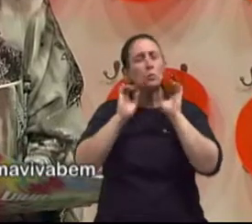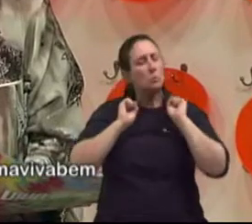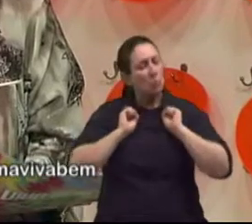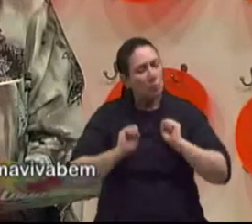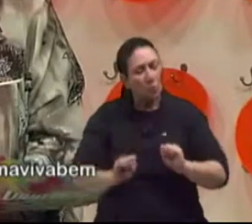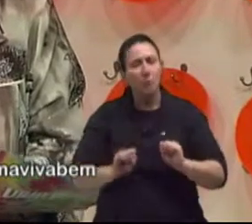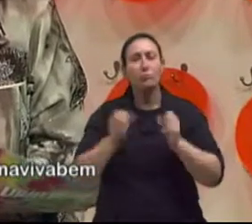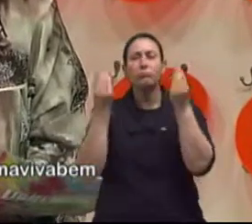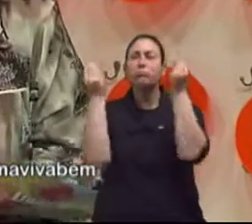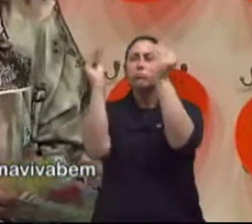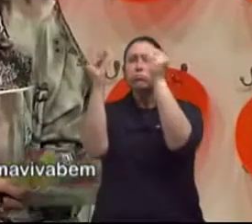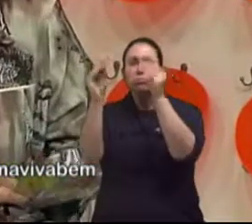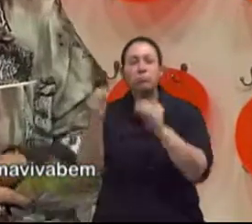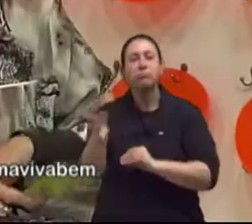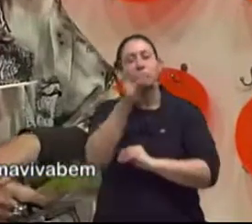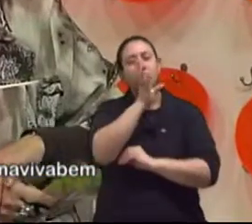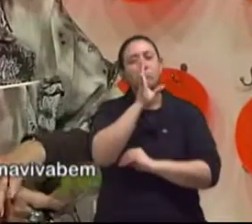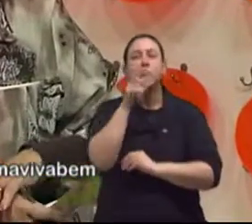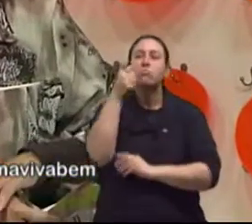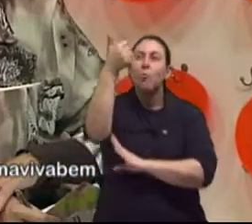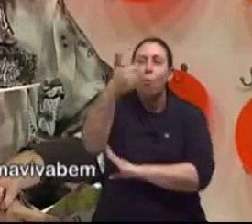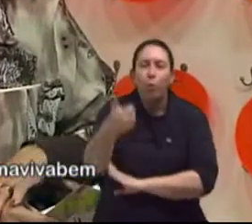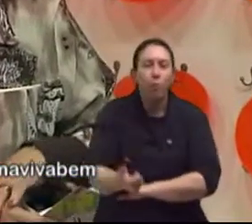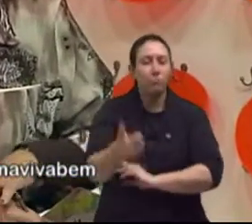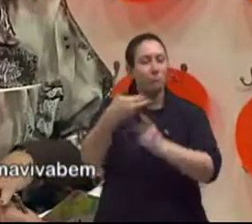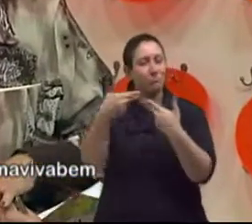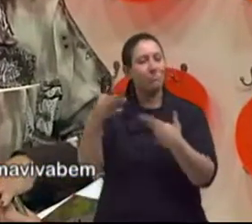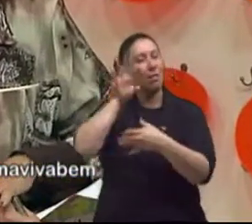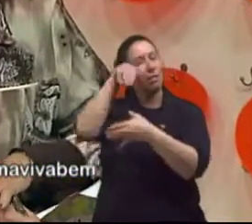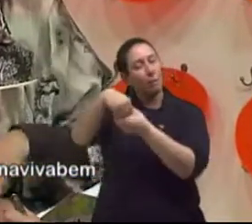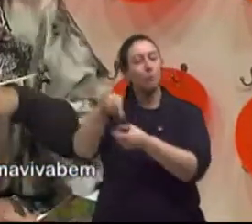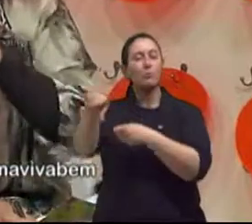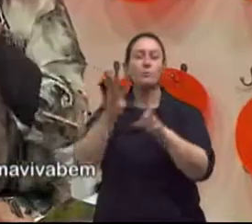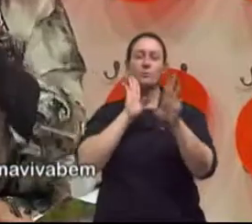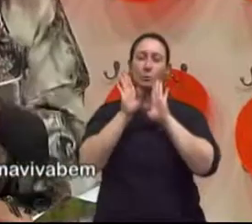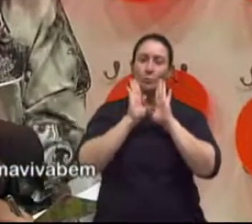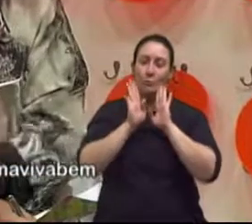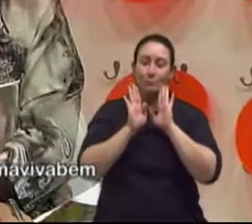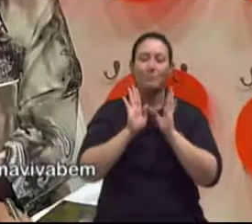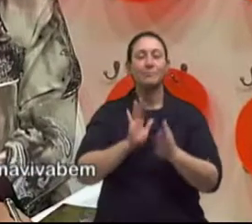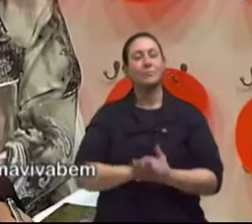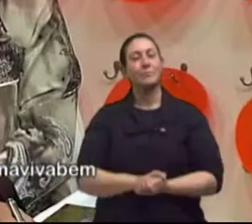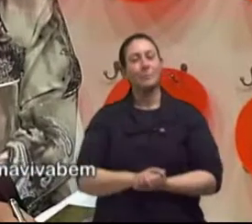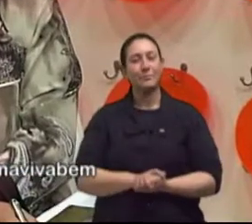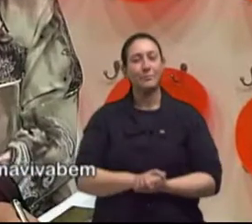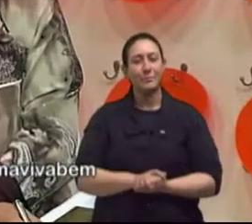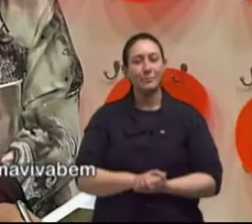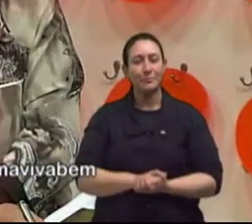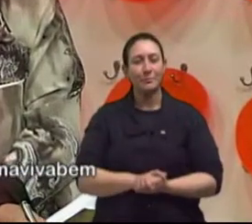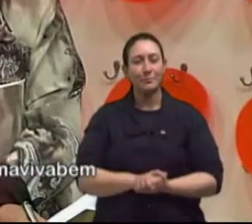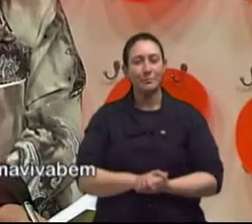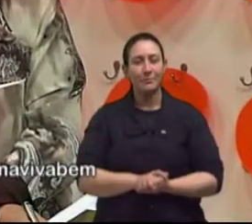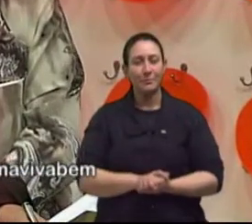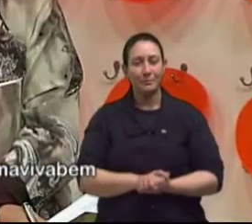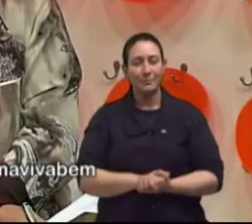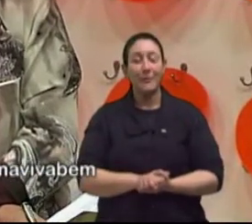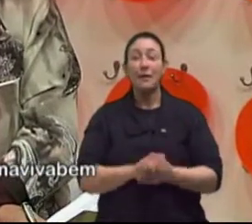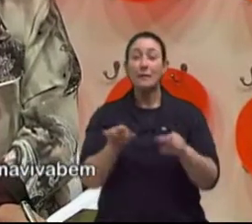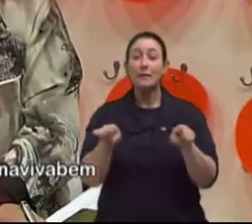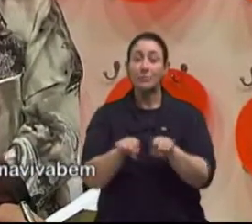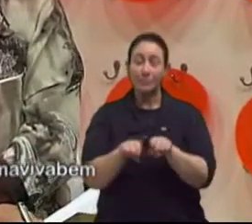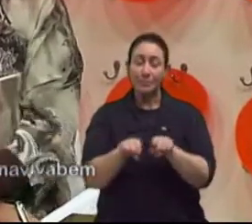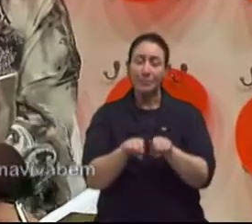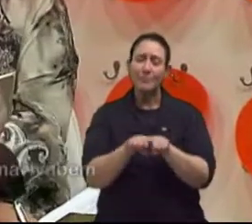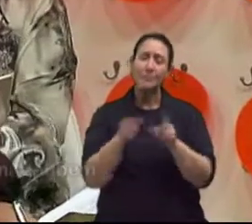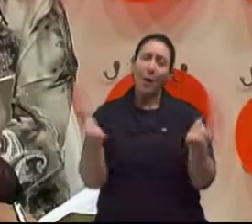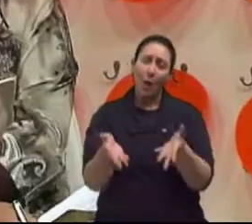né? www.facebook.com barra programa Viva Bem.